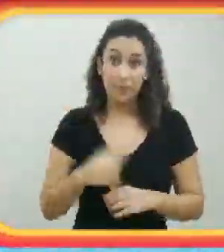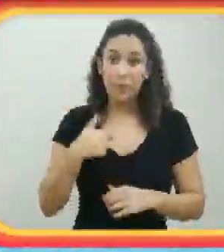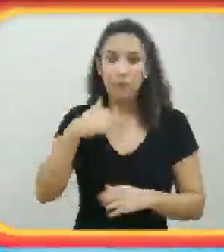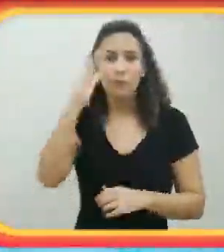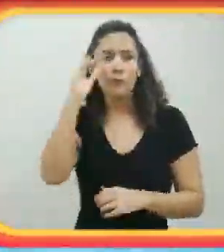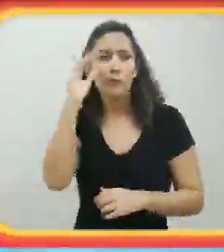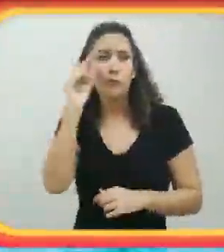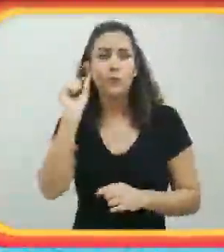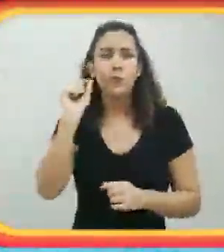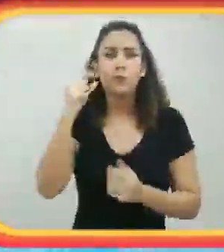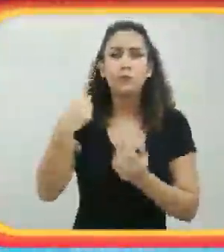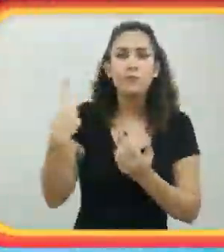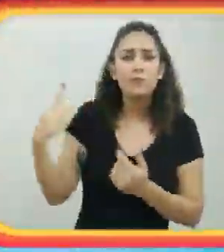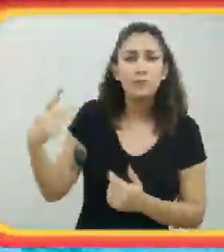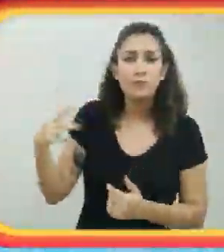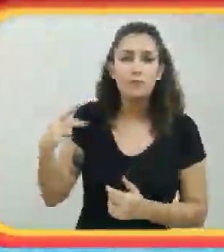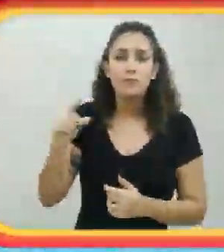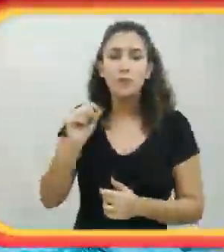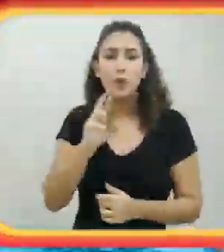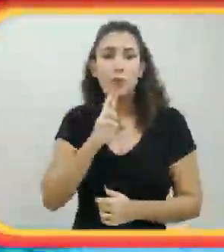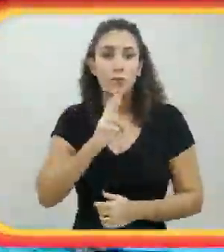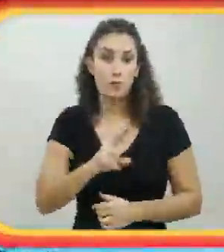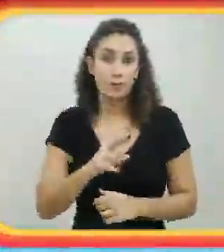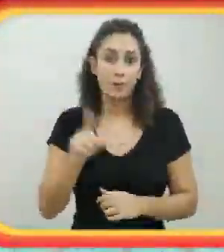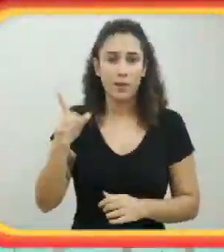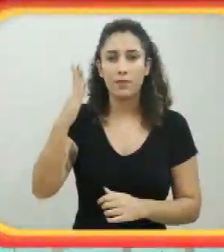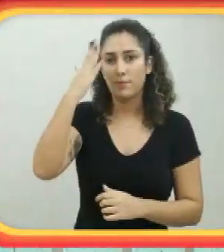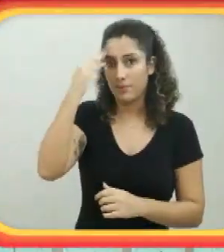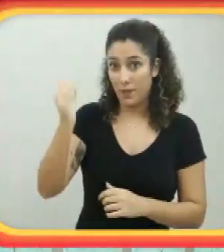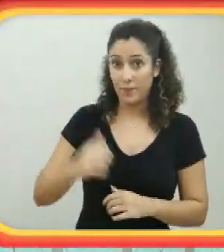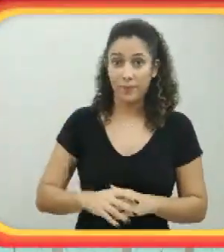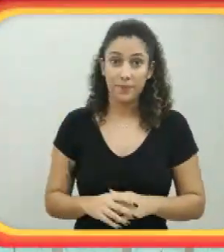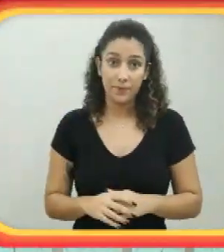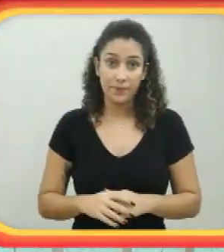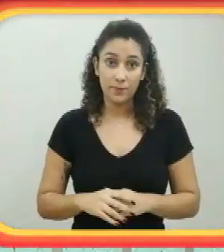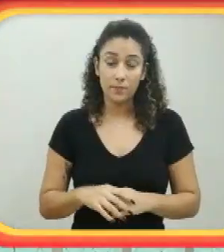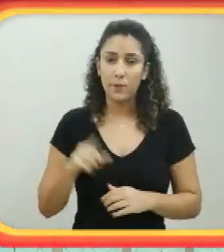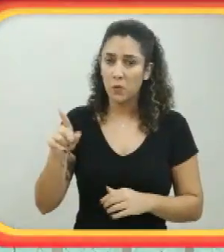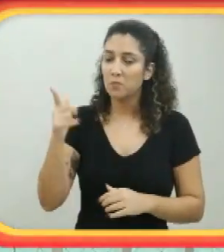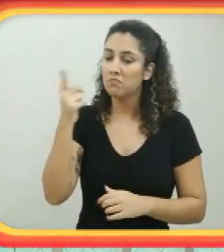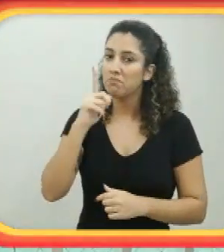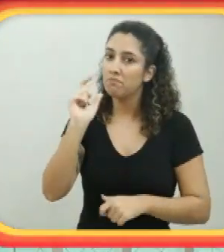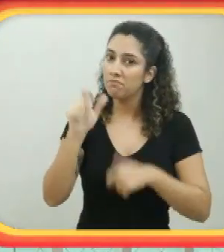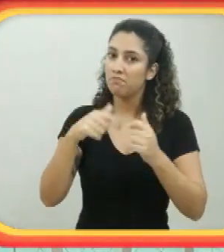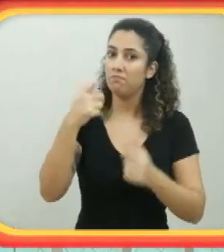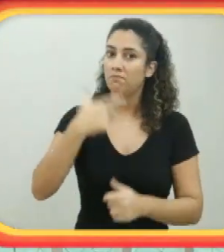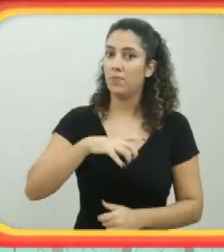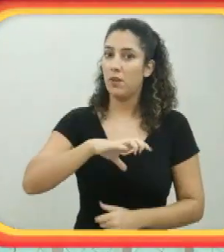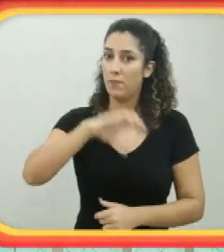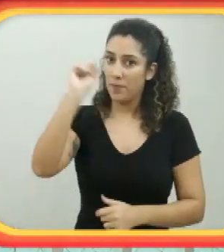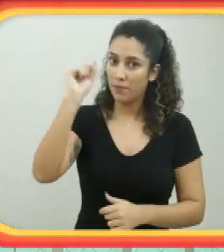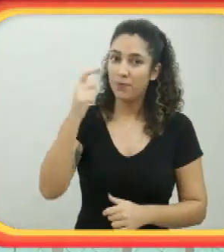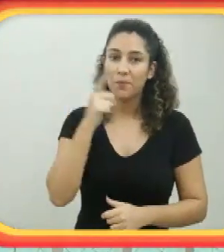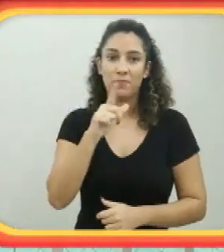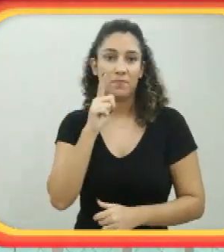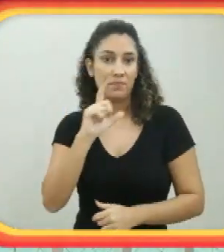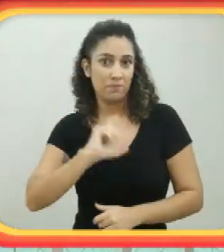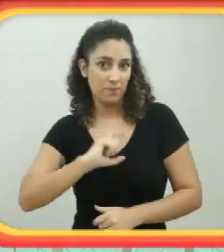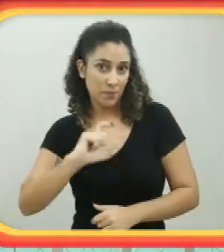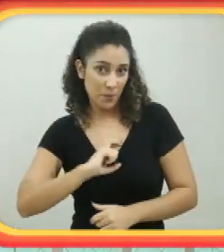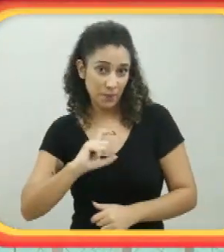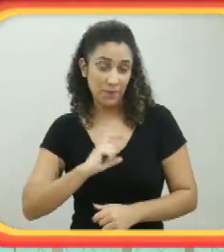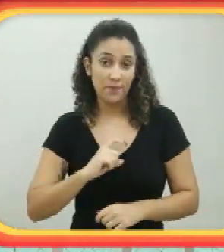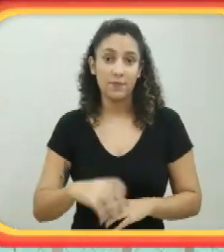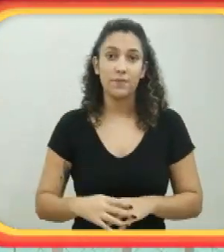esforço acordar cedo. O que eu acho curioso nessa dedicação é que ele tem resultado,